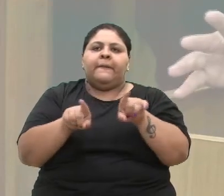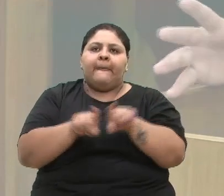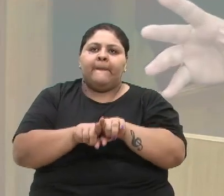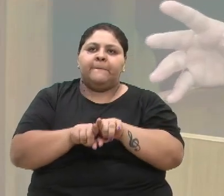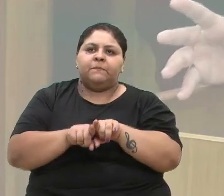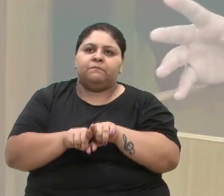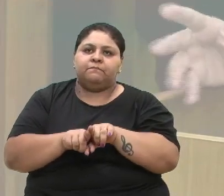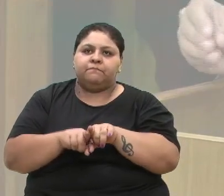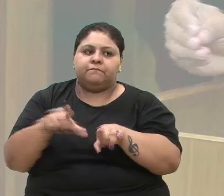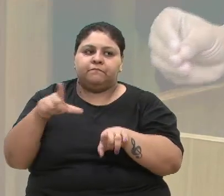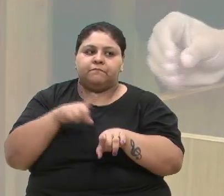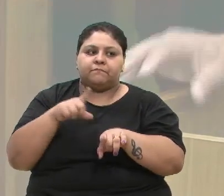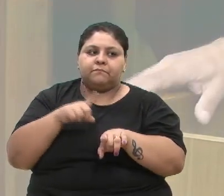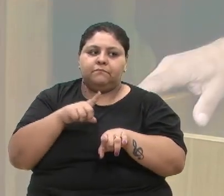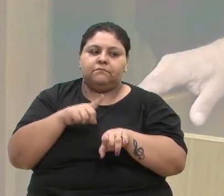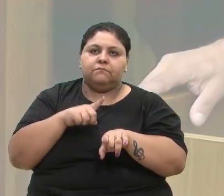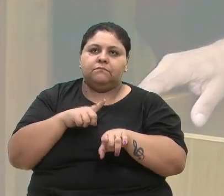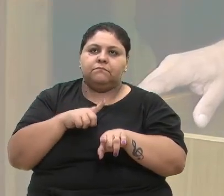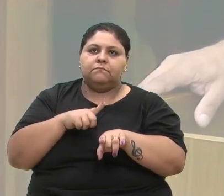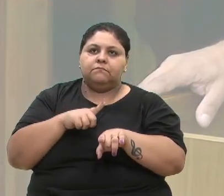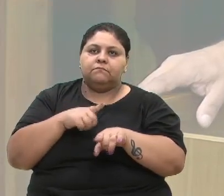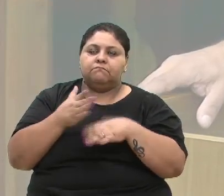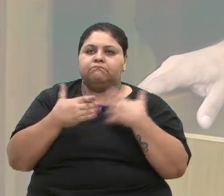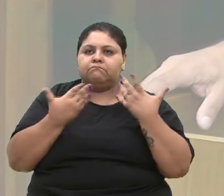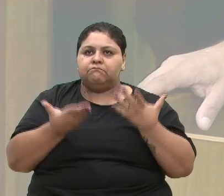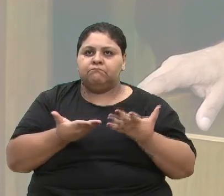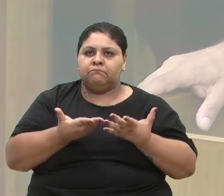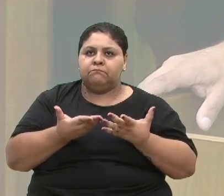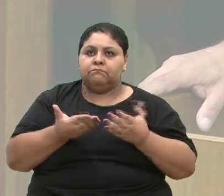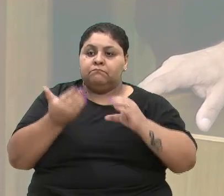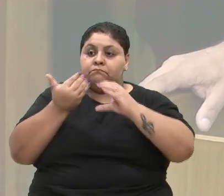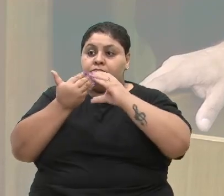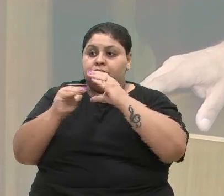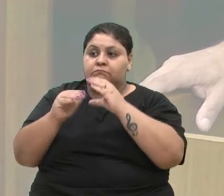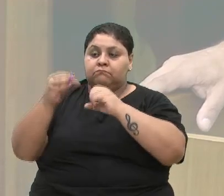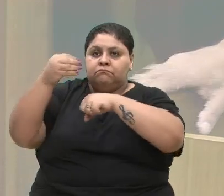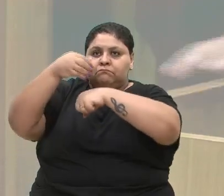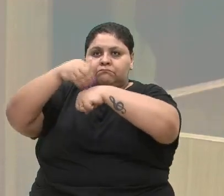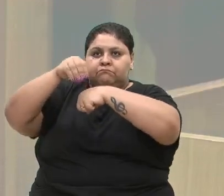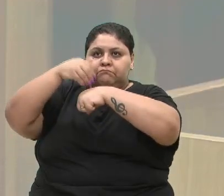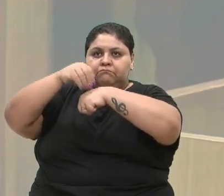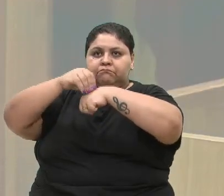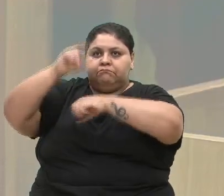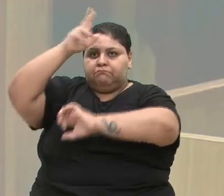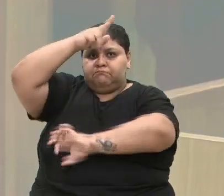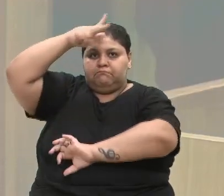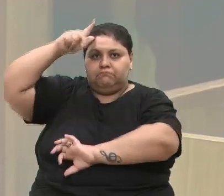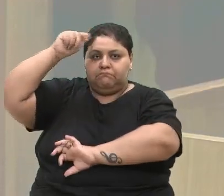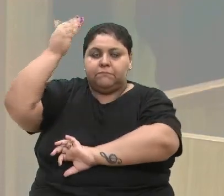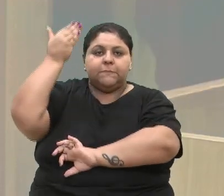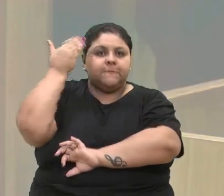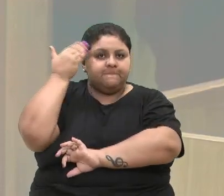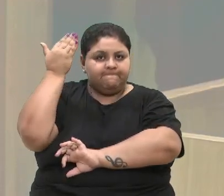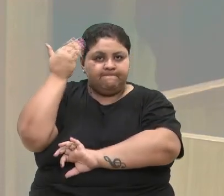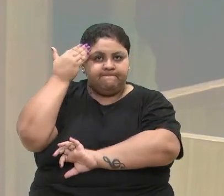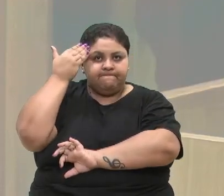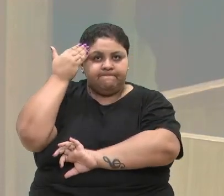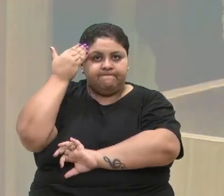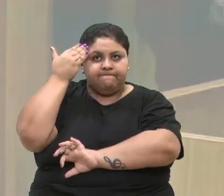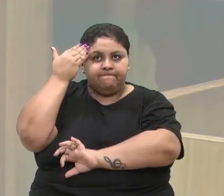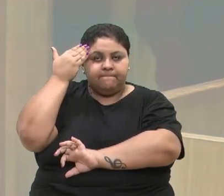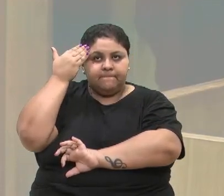definimos juntos, então, encaminhar uma indicação para o prefeito. Sabemos que a questão do